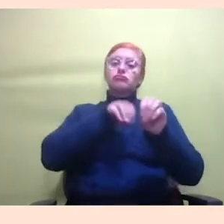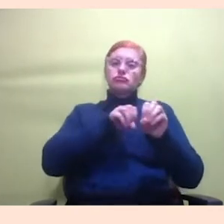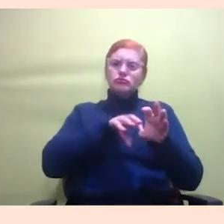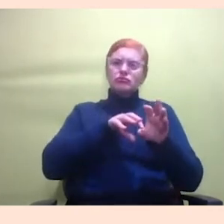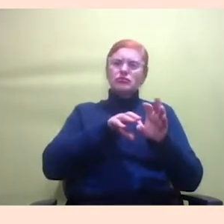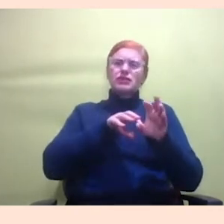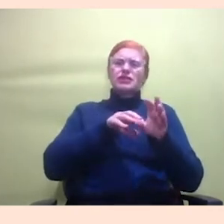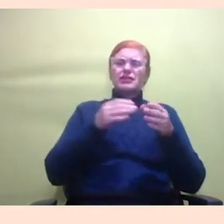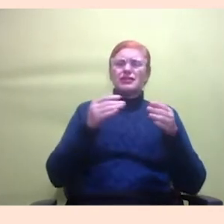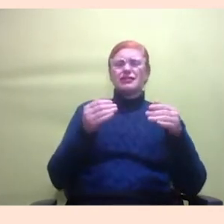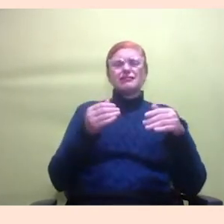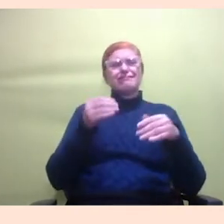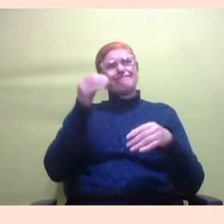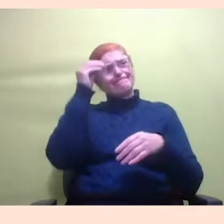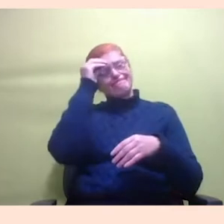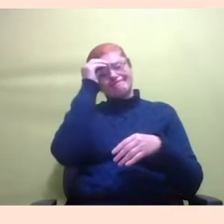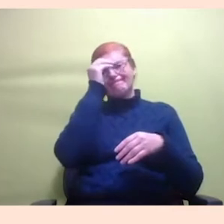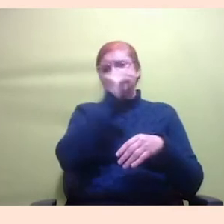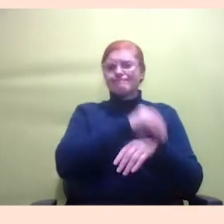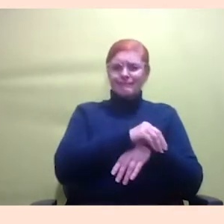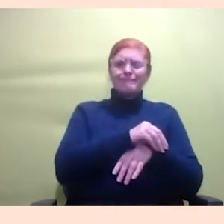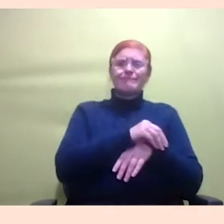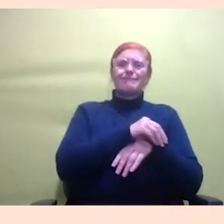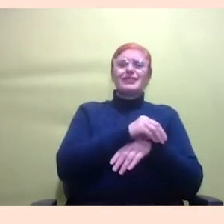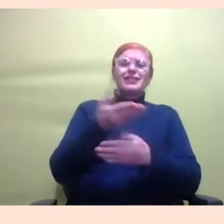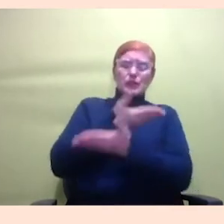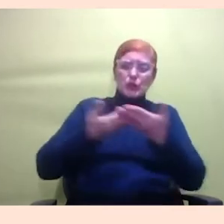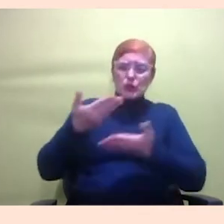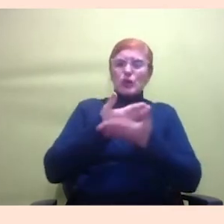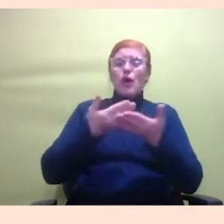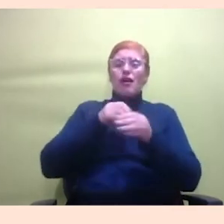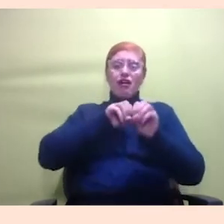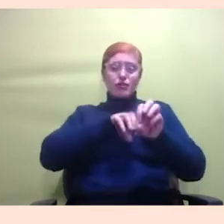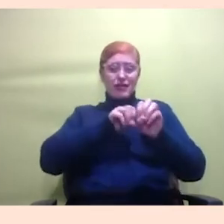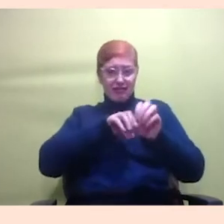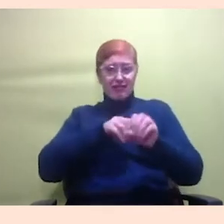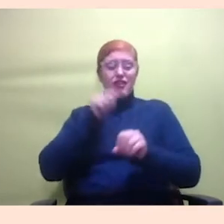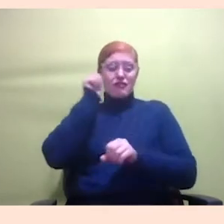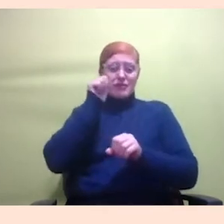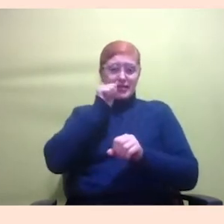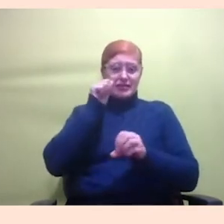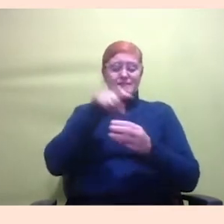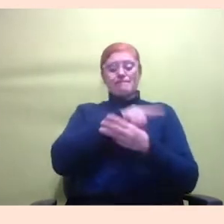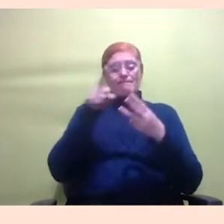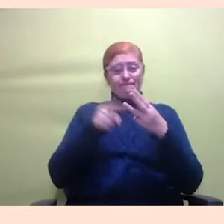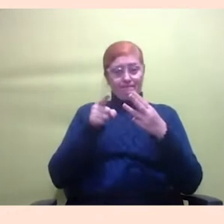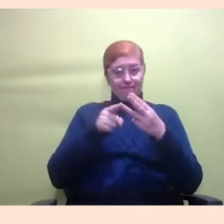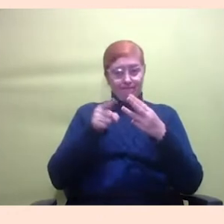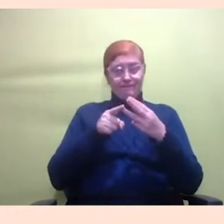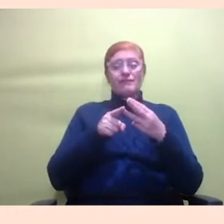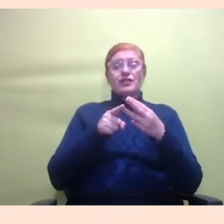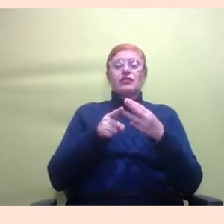tão caro, né? Na formação feminista. E uma última provocação é sobre as vivências